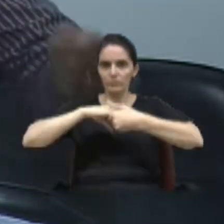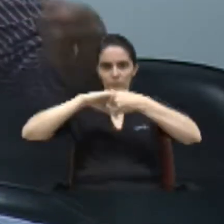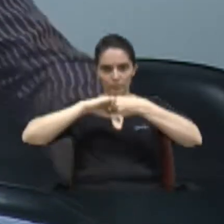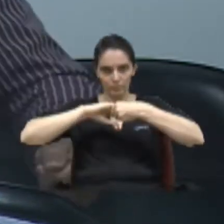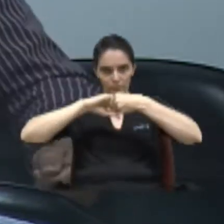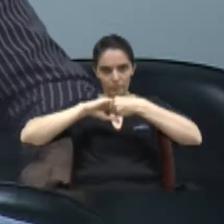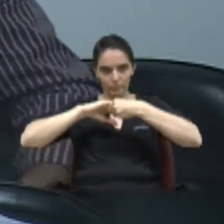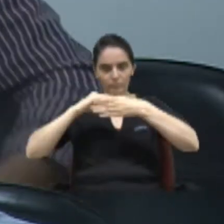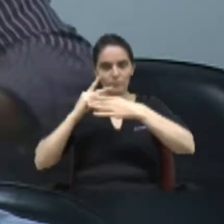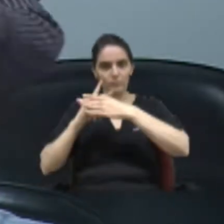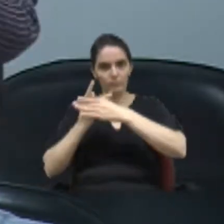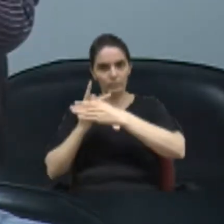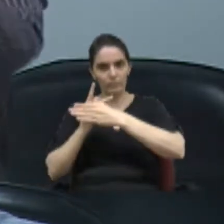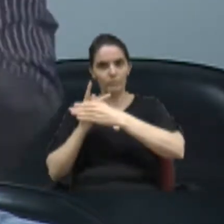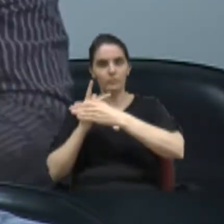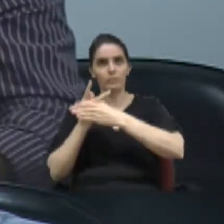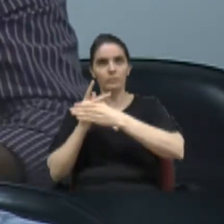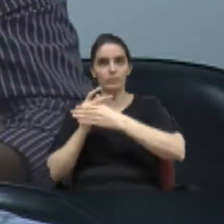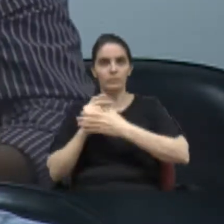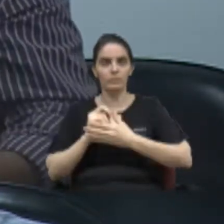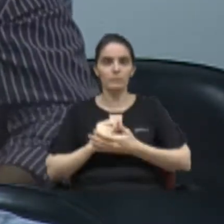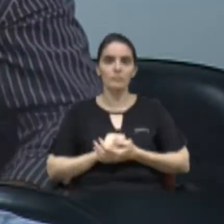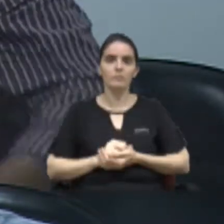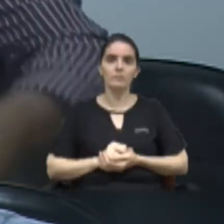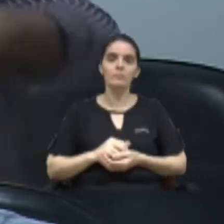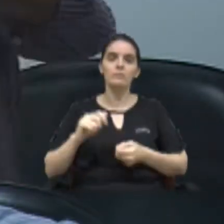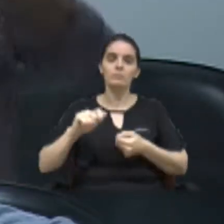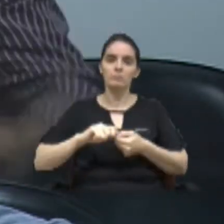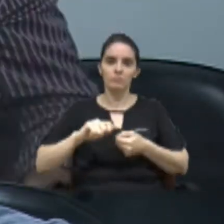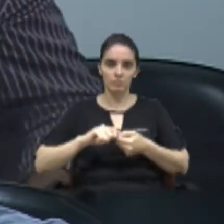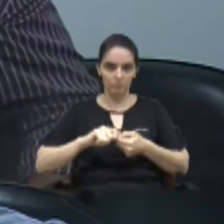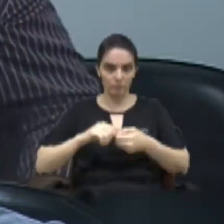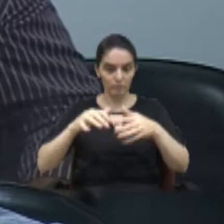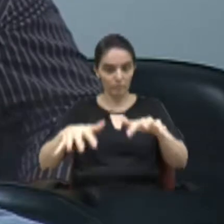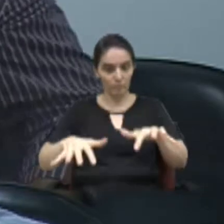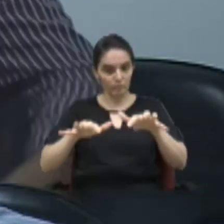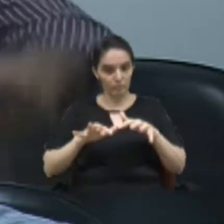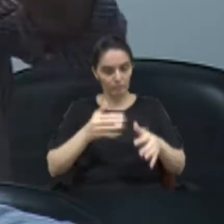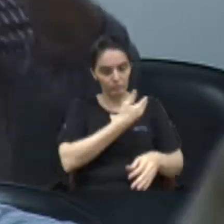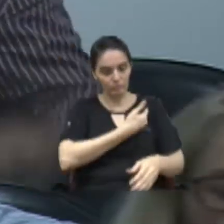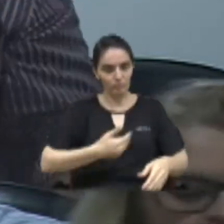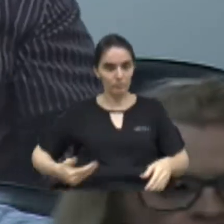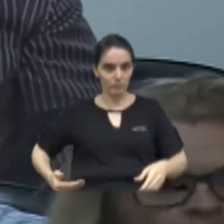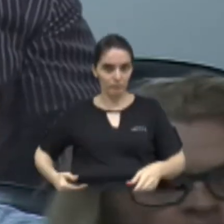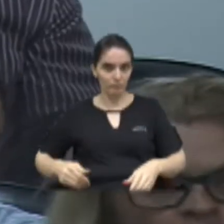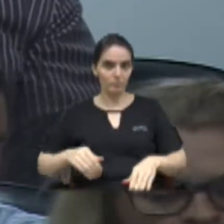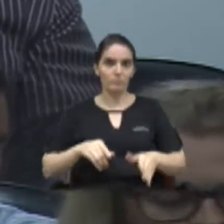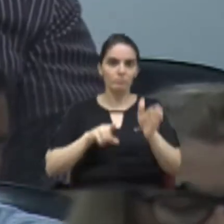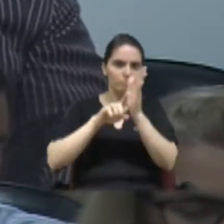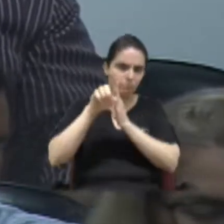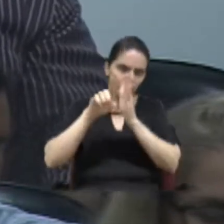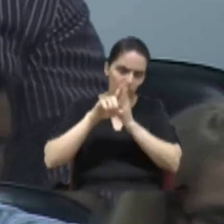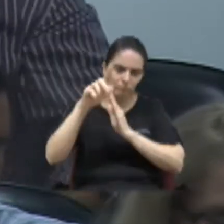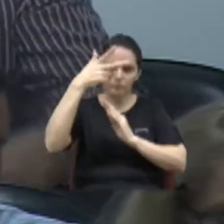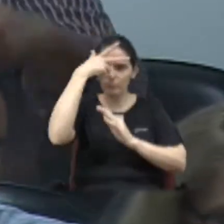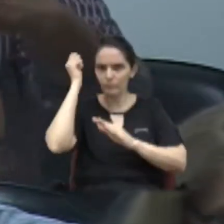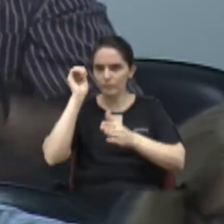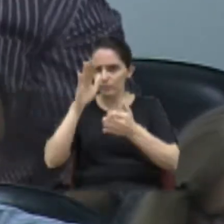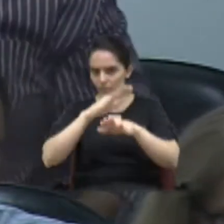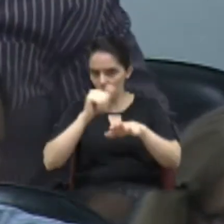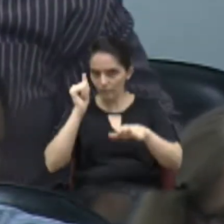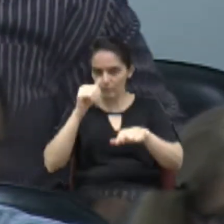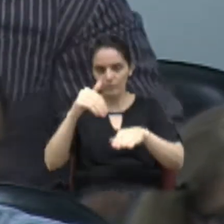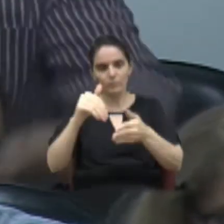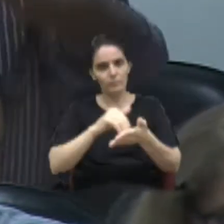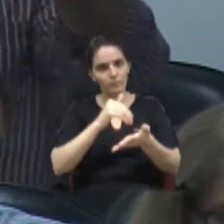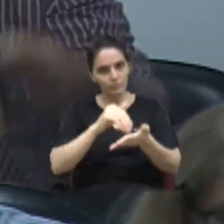Helder, pela... Você fez aqui uma audiência pública, você fez requerimento, você chamou o secretário, você